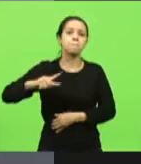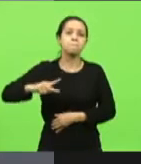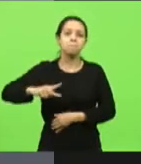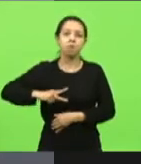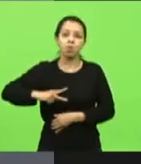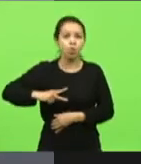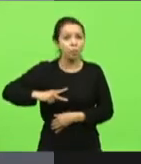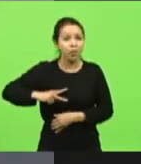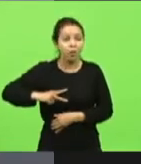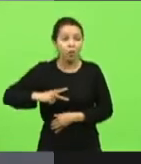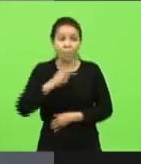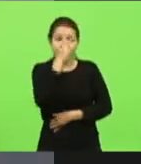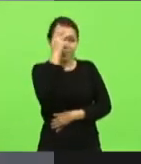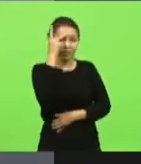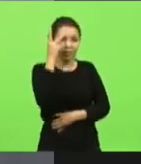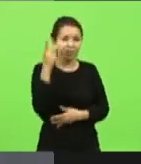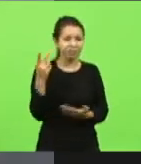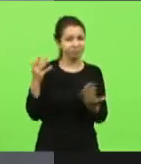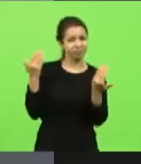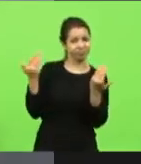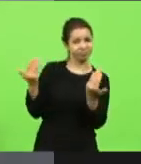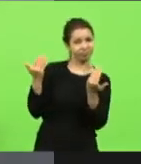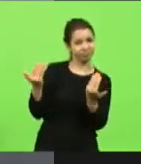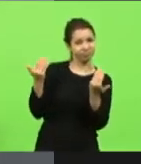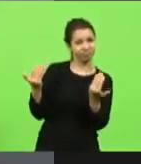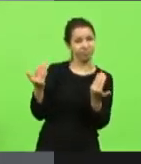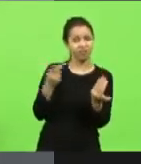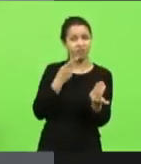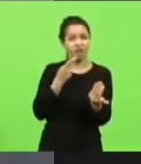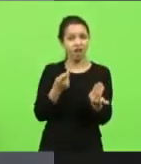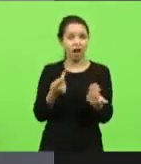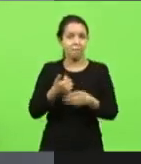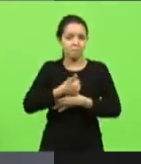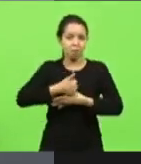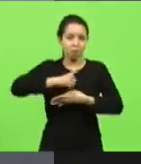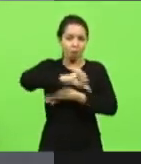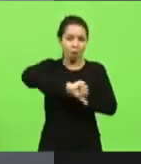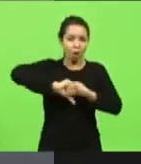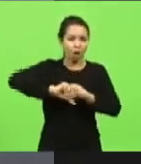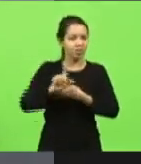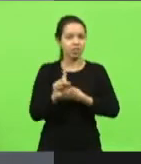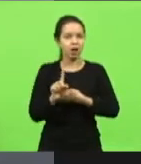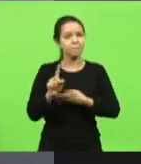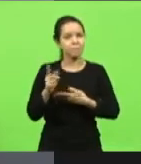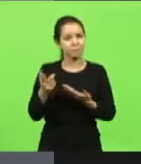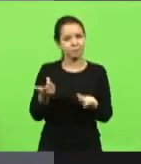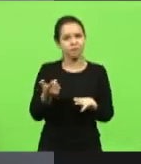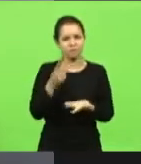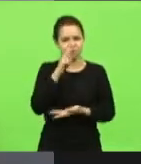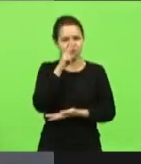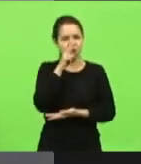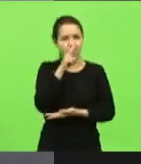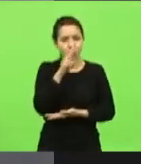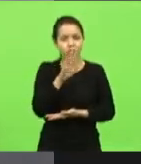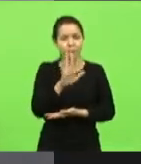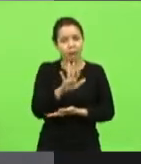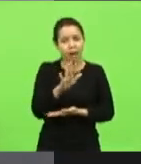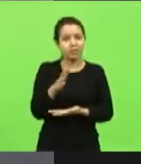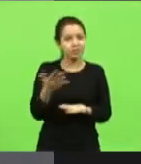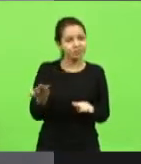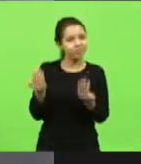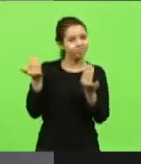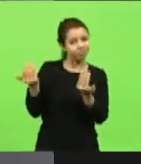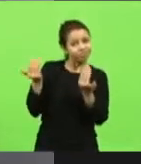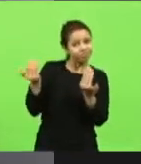credibilidade eu não vou usar a palavra desmoraliza né para não não ser uma palavra forte muita coisa tem dentro do